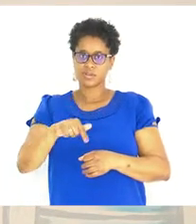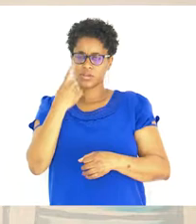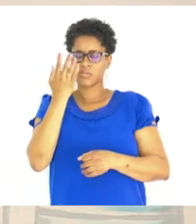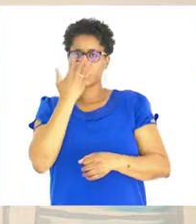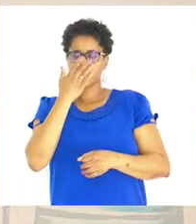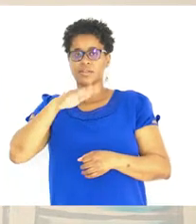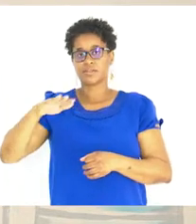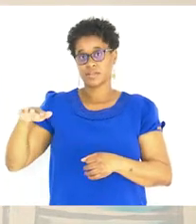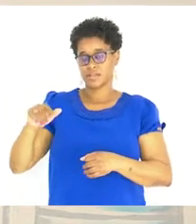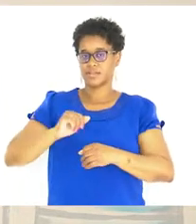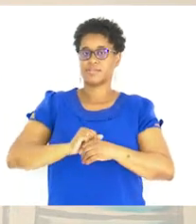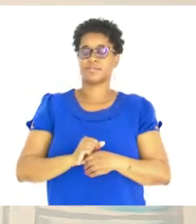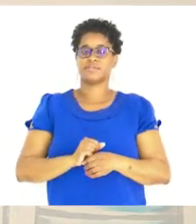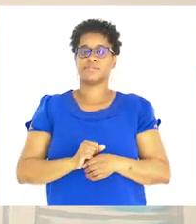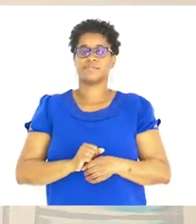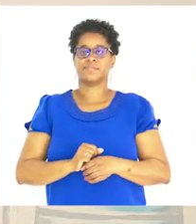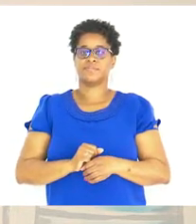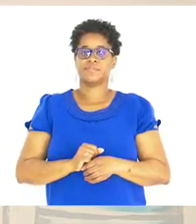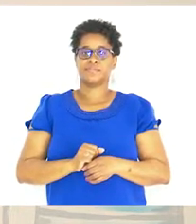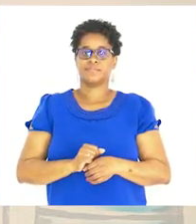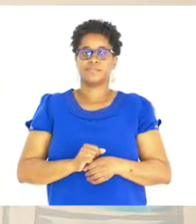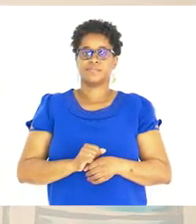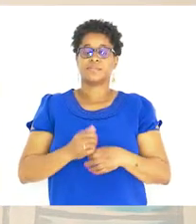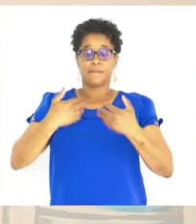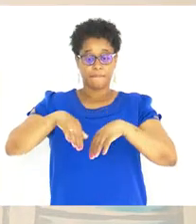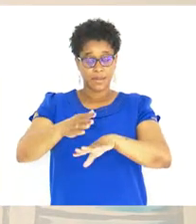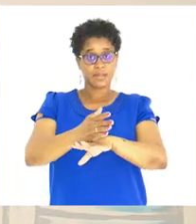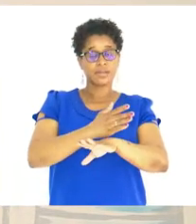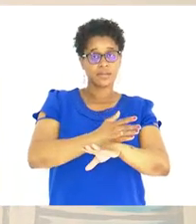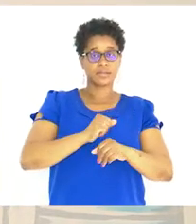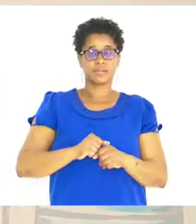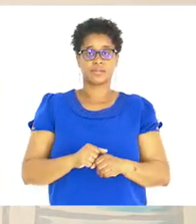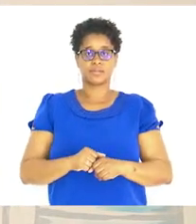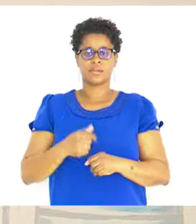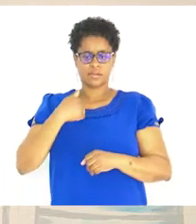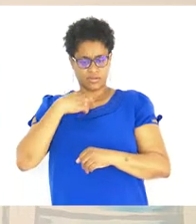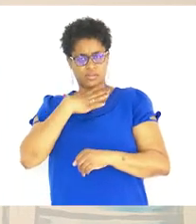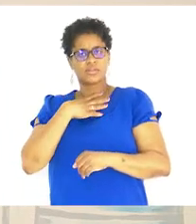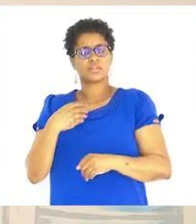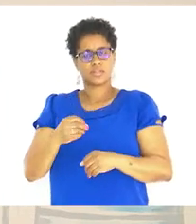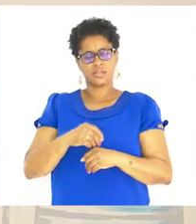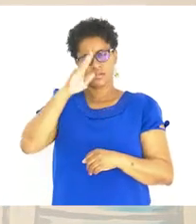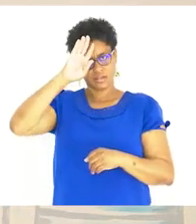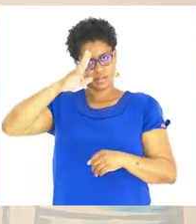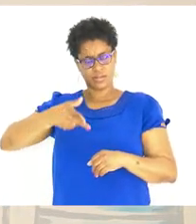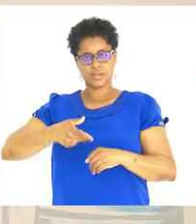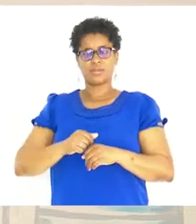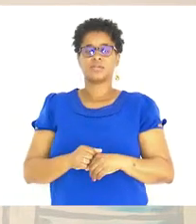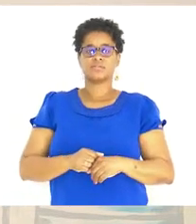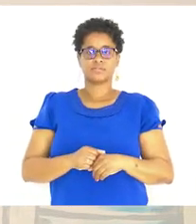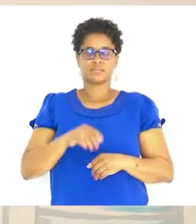uma aula de ciências integradas Mas antes, eu gostaria de saber